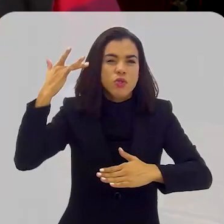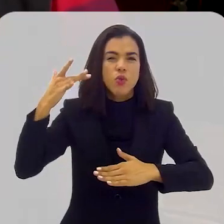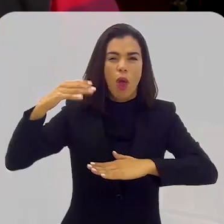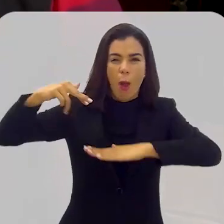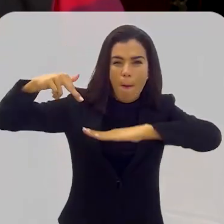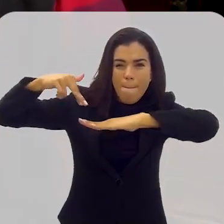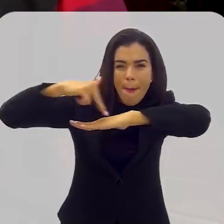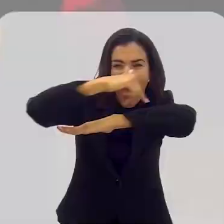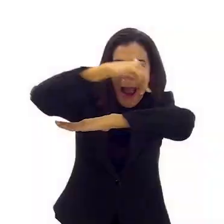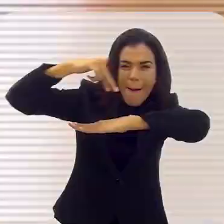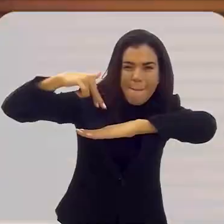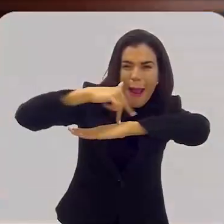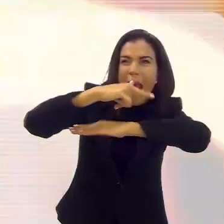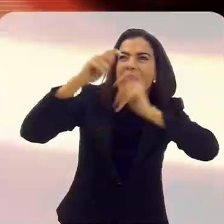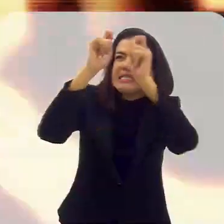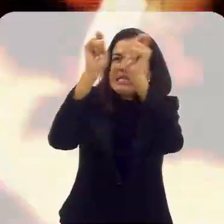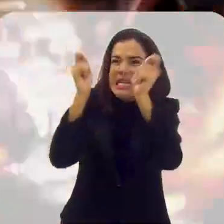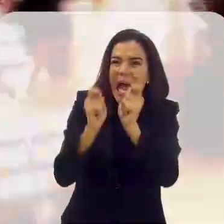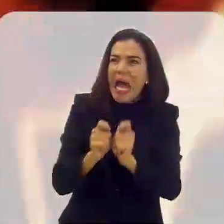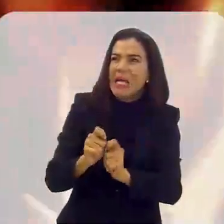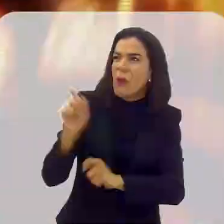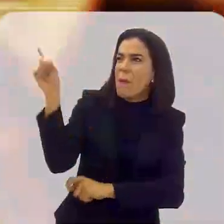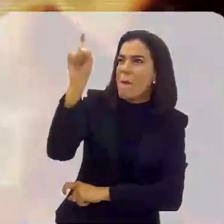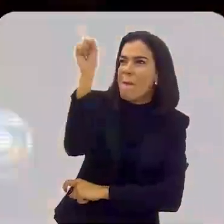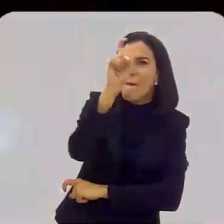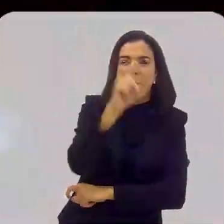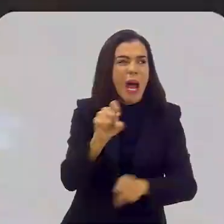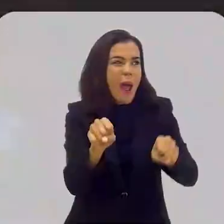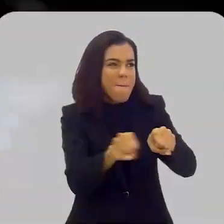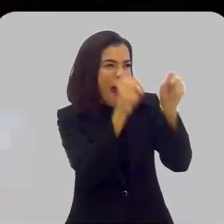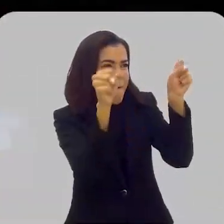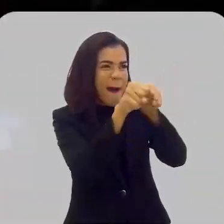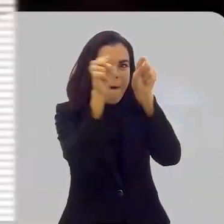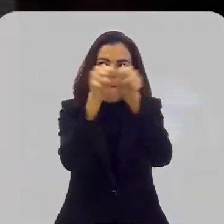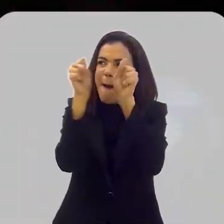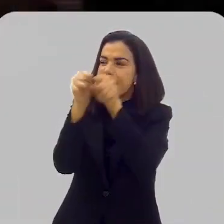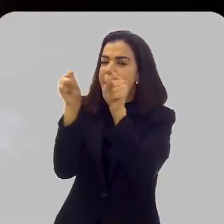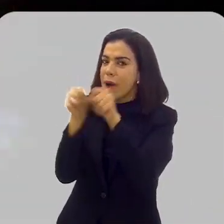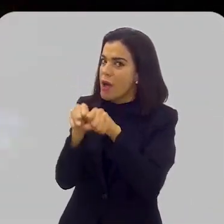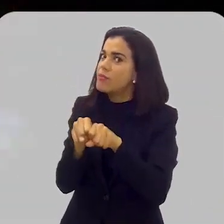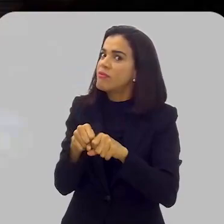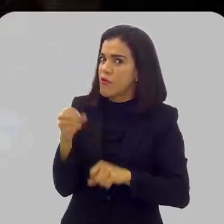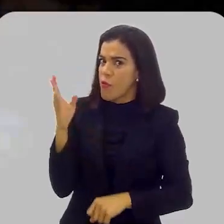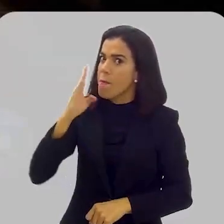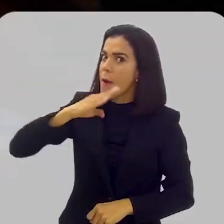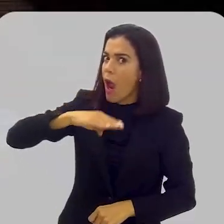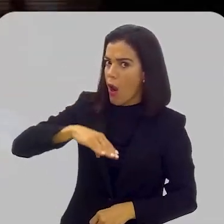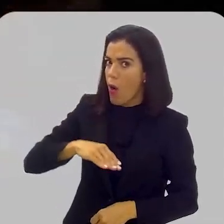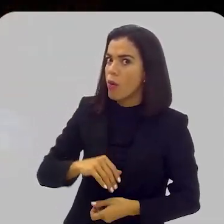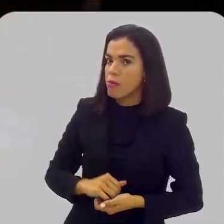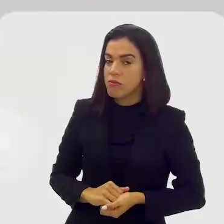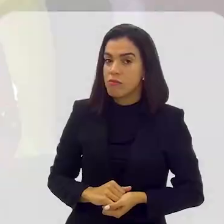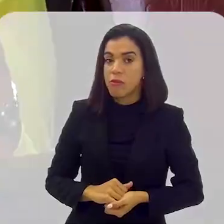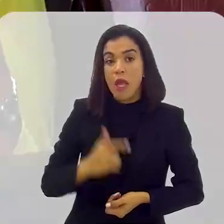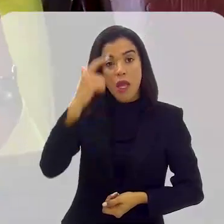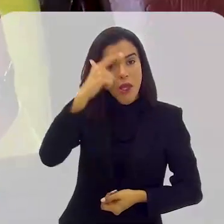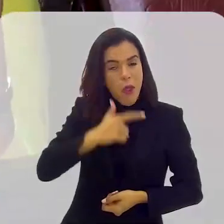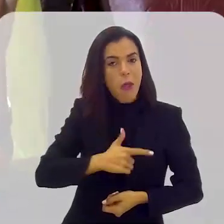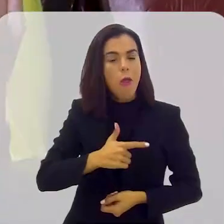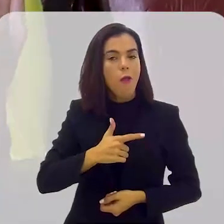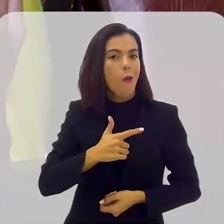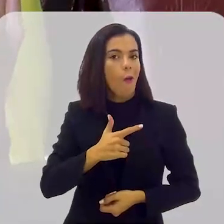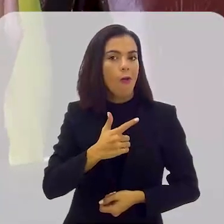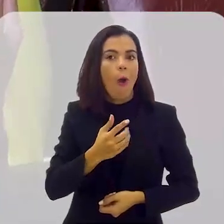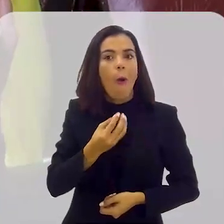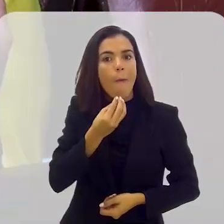em cima das estátuas, fichando, quebrando. Isso foi muito cruel. Eu tive